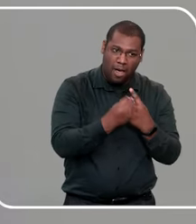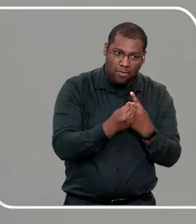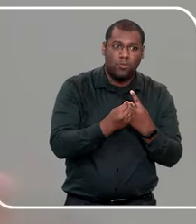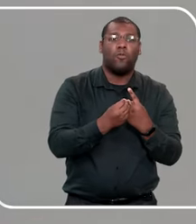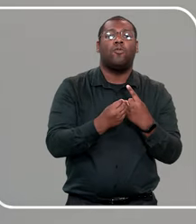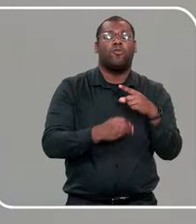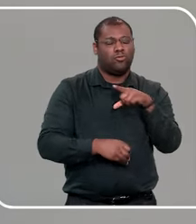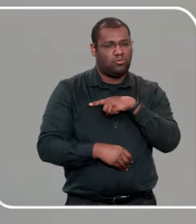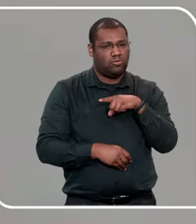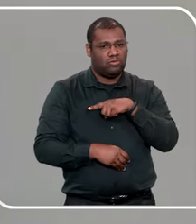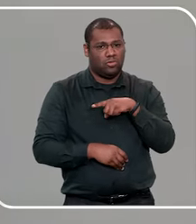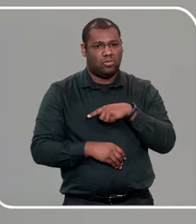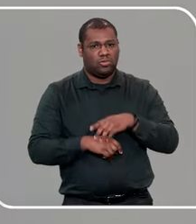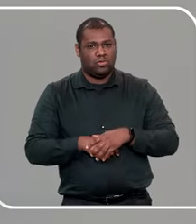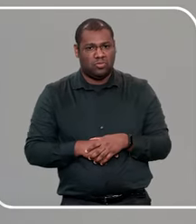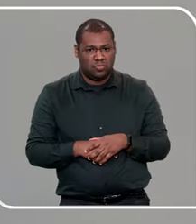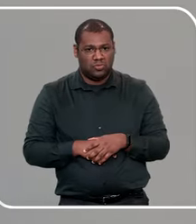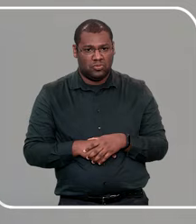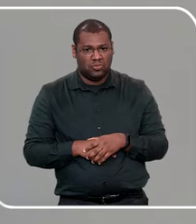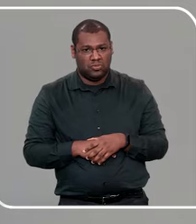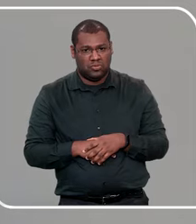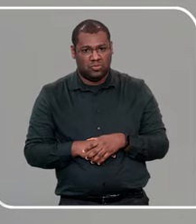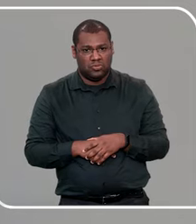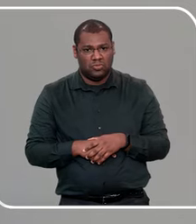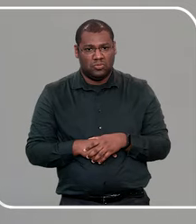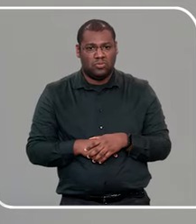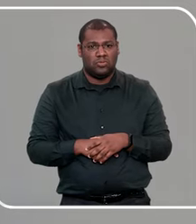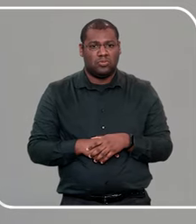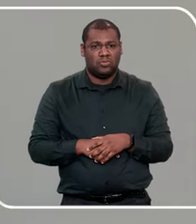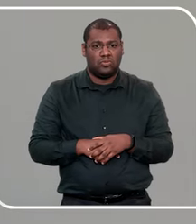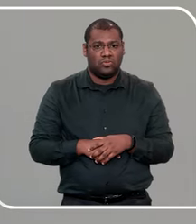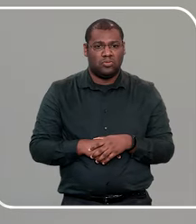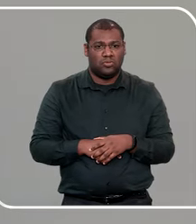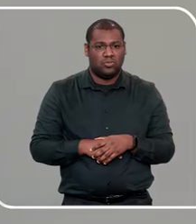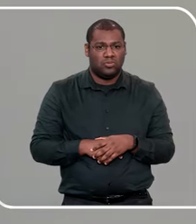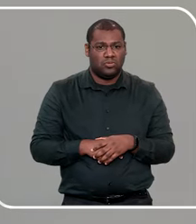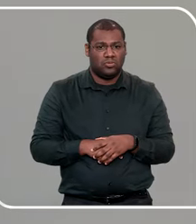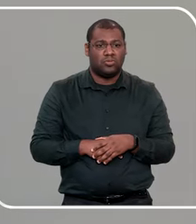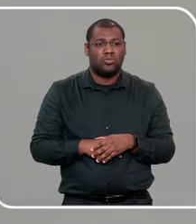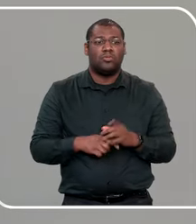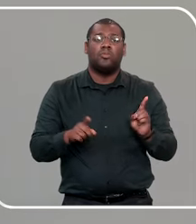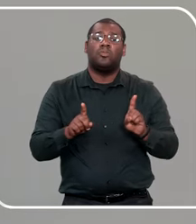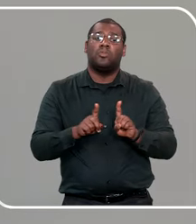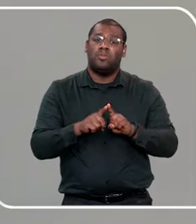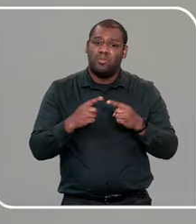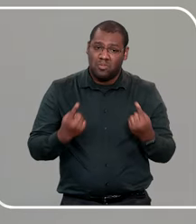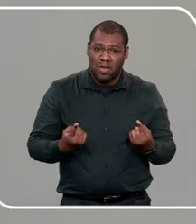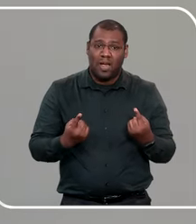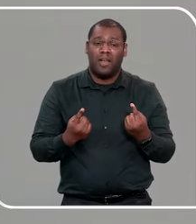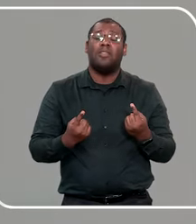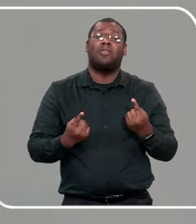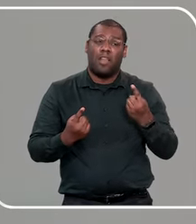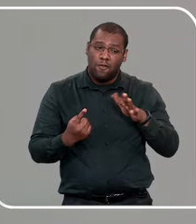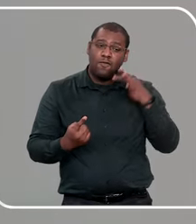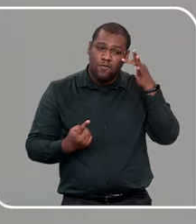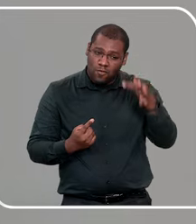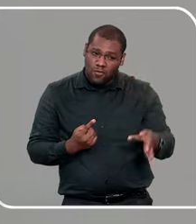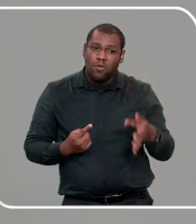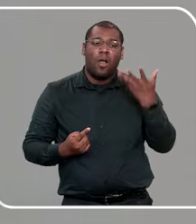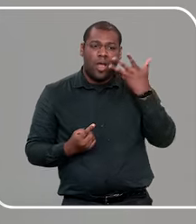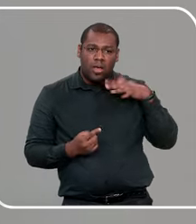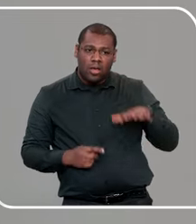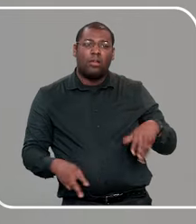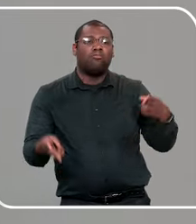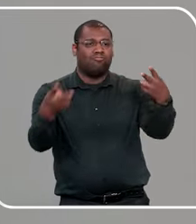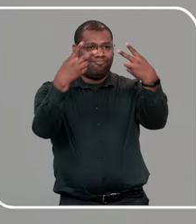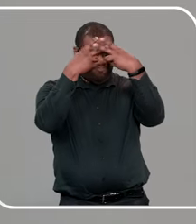sente bem, dá um gostosinho, uma sensação boa para ela, né, é claro que, marcas psicológicas, sempre vão existir,